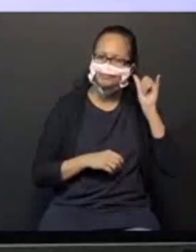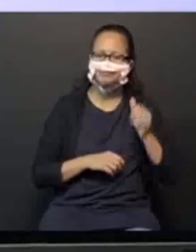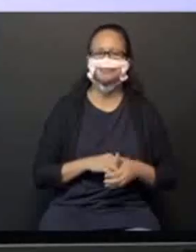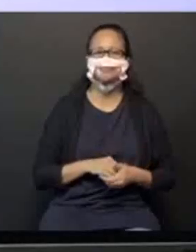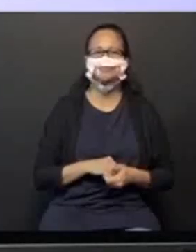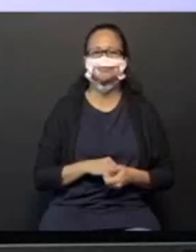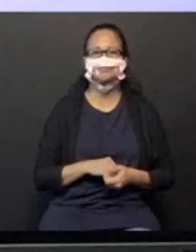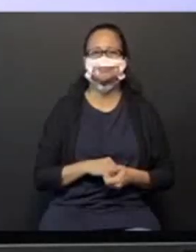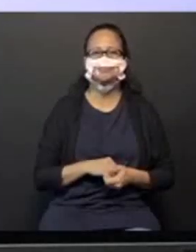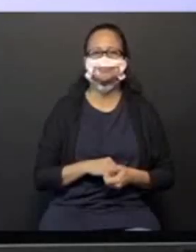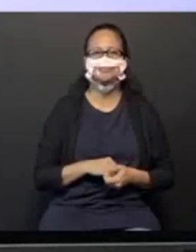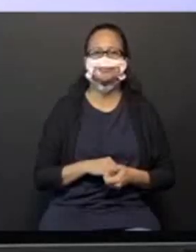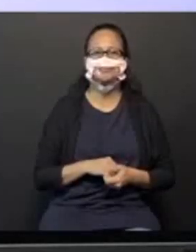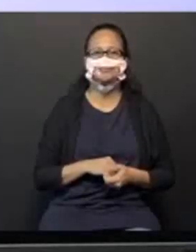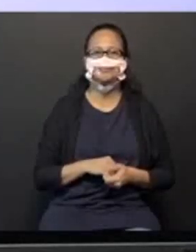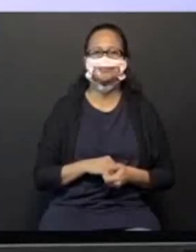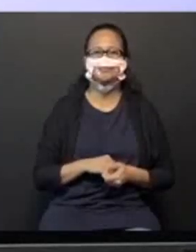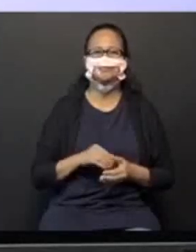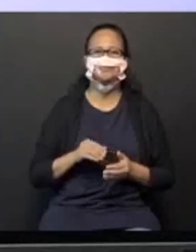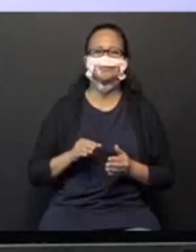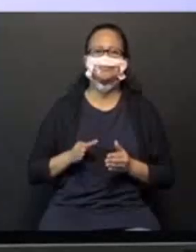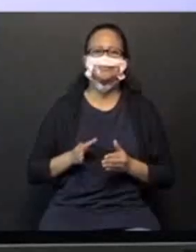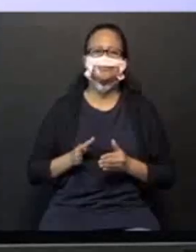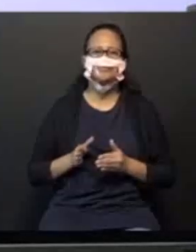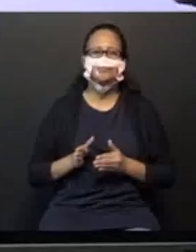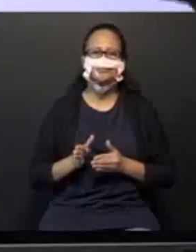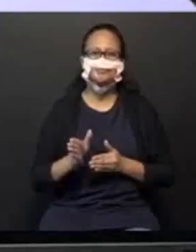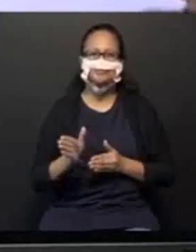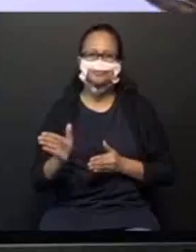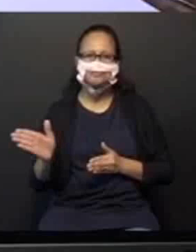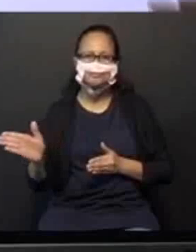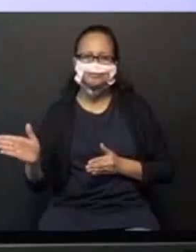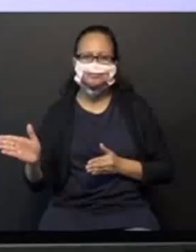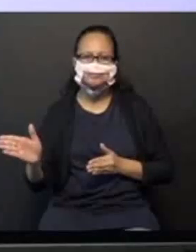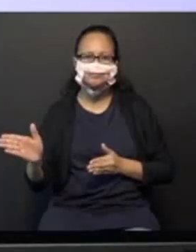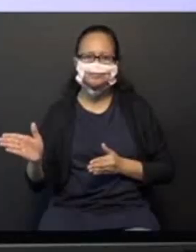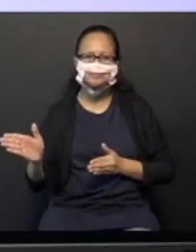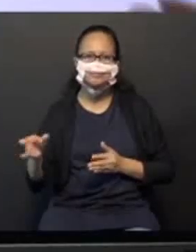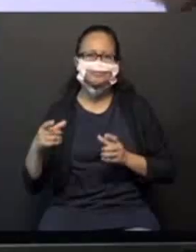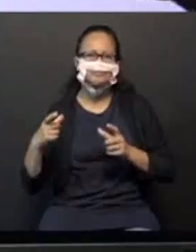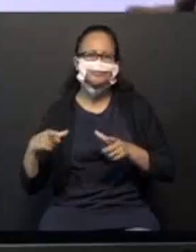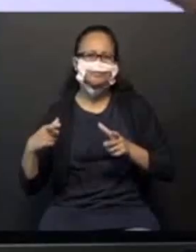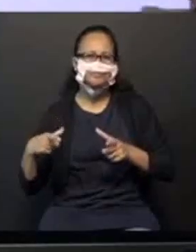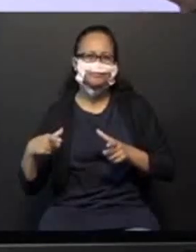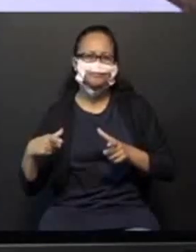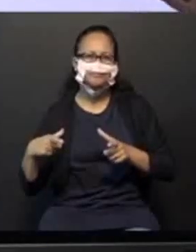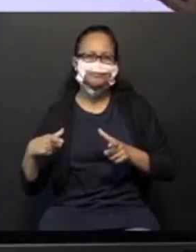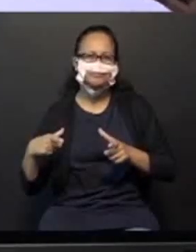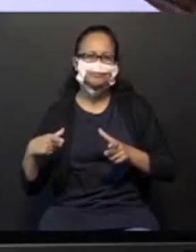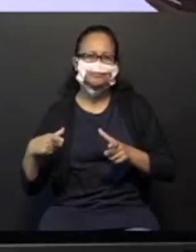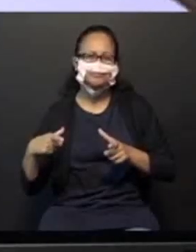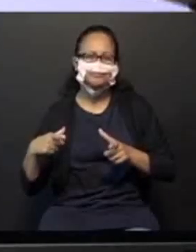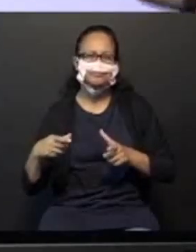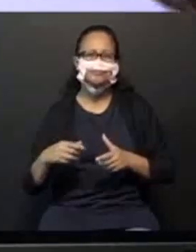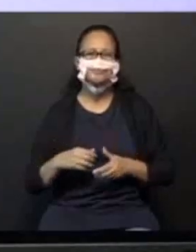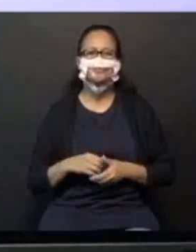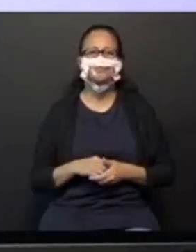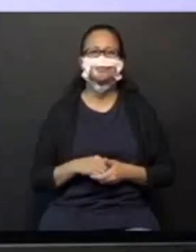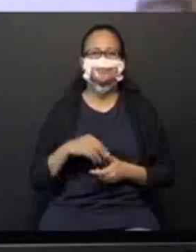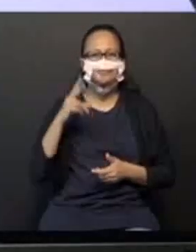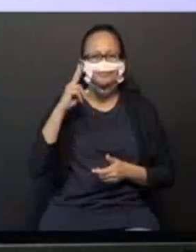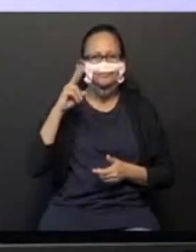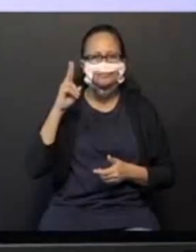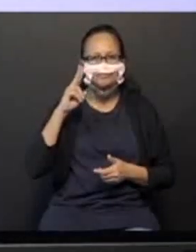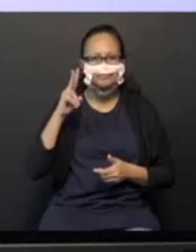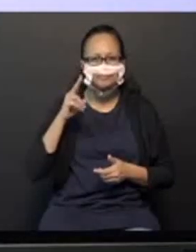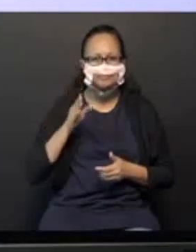Para onde o caminho da direita nos leva? Agora, levanta um pouquinho que a Tia Débora vai fazer com vocês. Vamos lembrar o